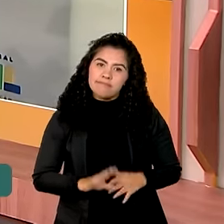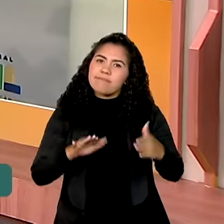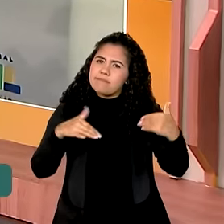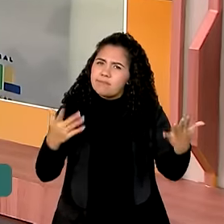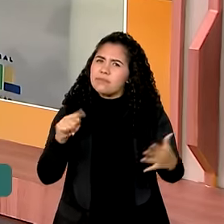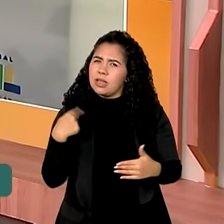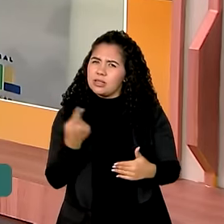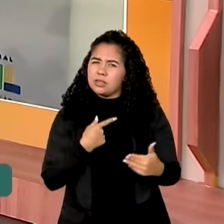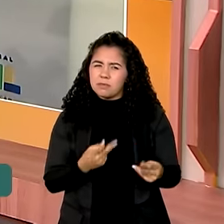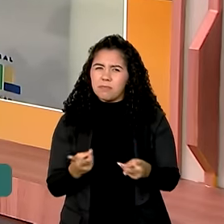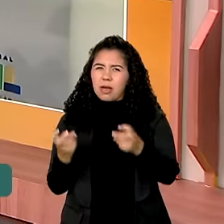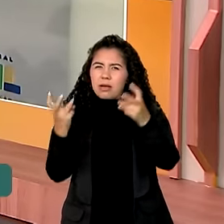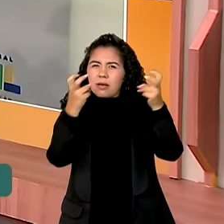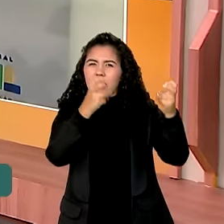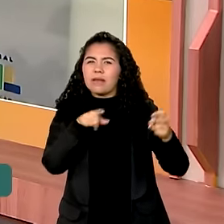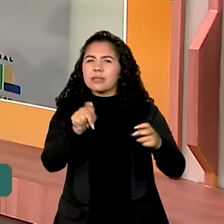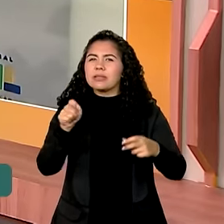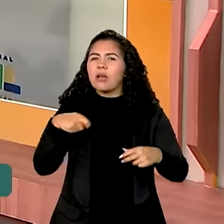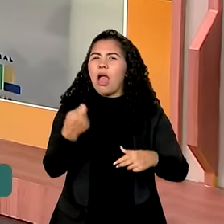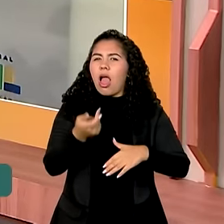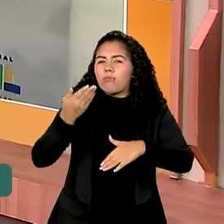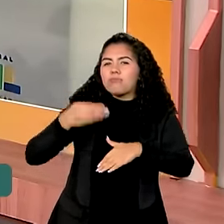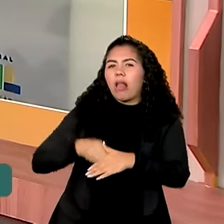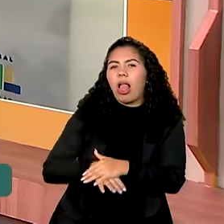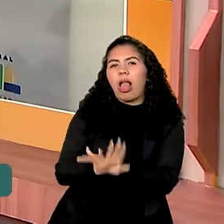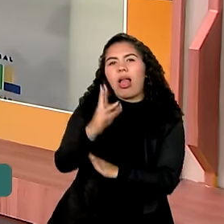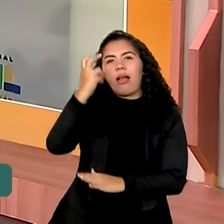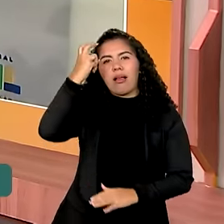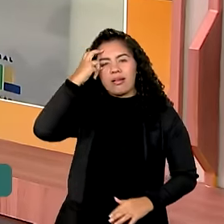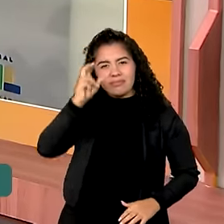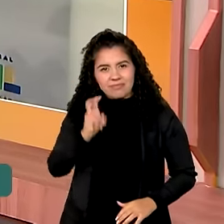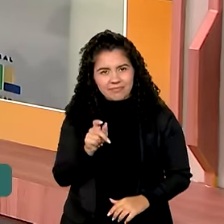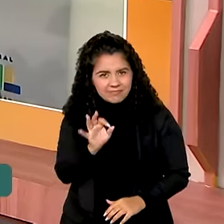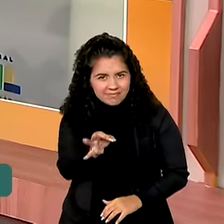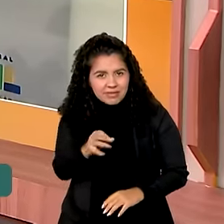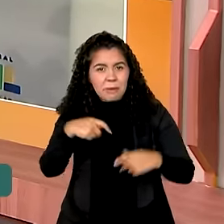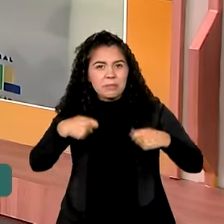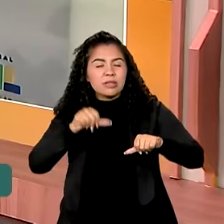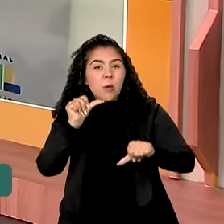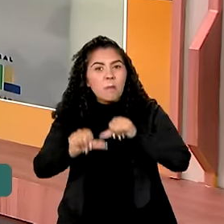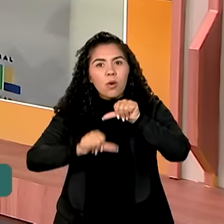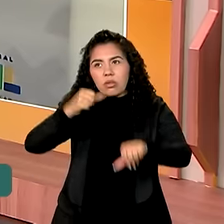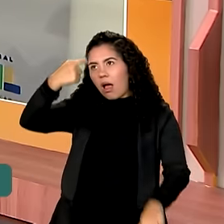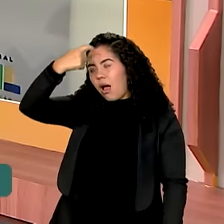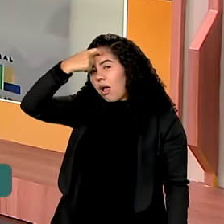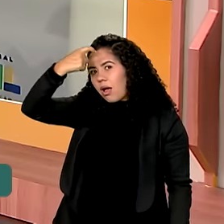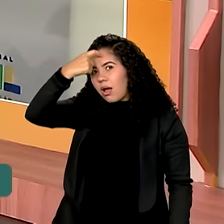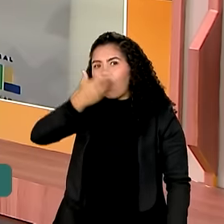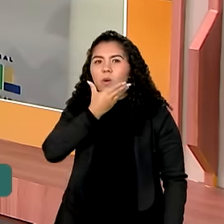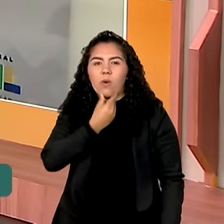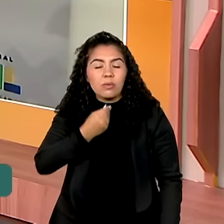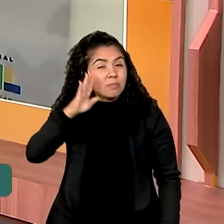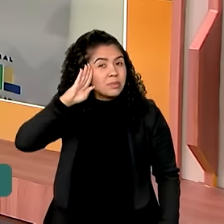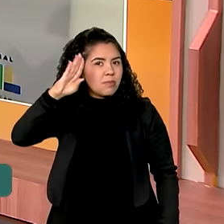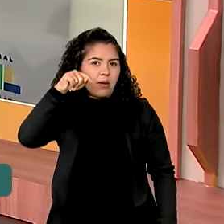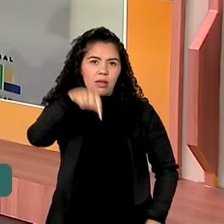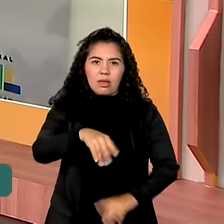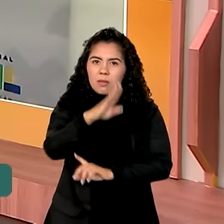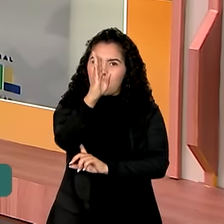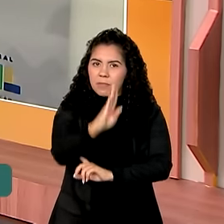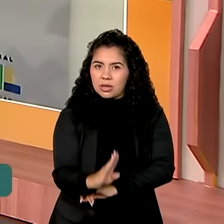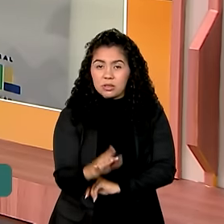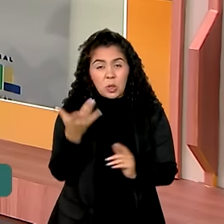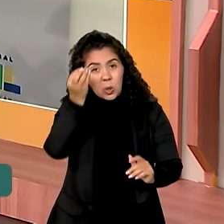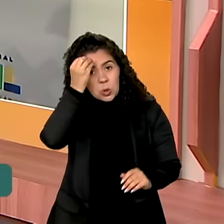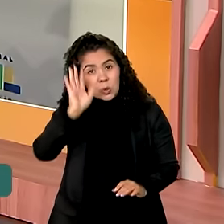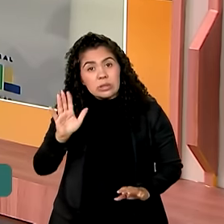perceber que é uma questão cultural, né? A gente tem que mudar a mentalidade dos homens, eu acho que em especial aqui no Brasil, não sei se o senhor